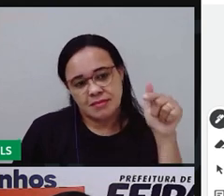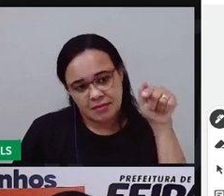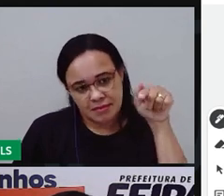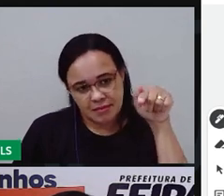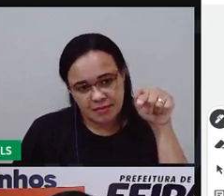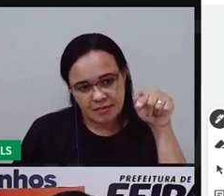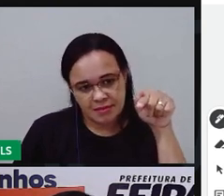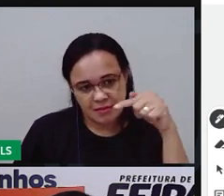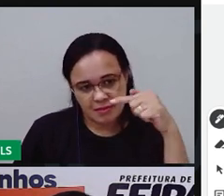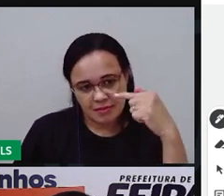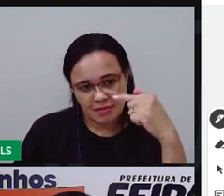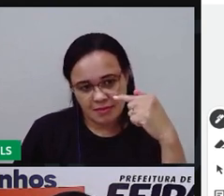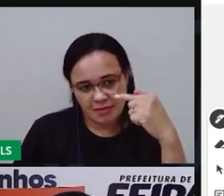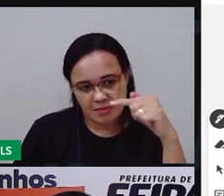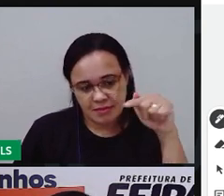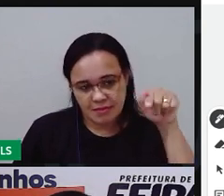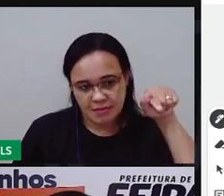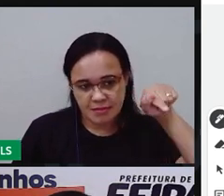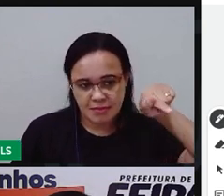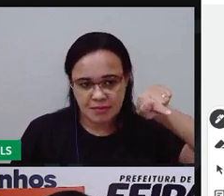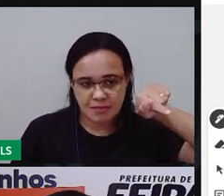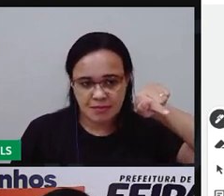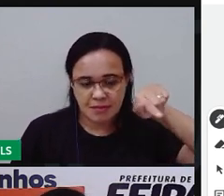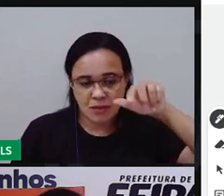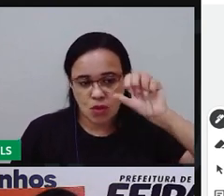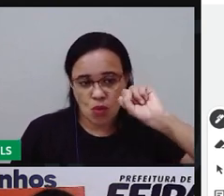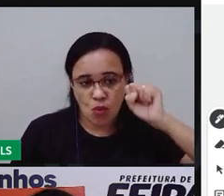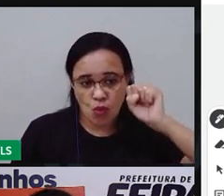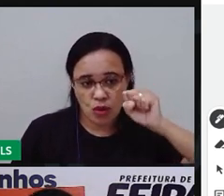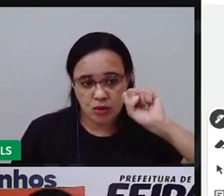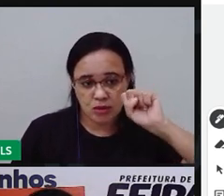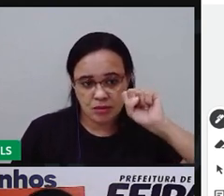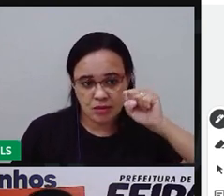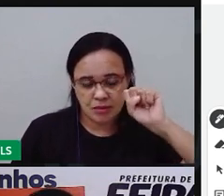sete, oito.